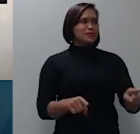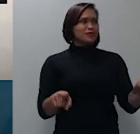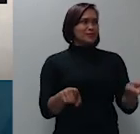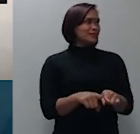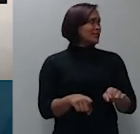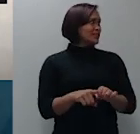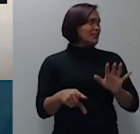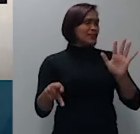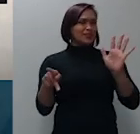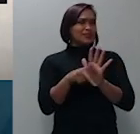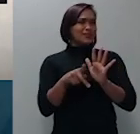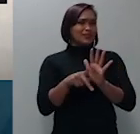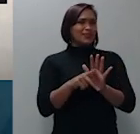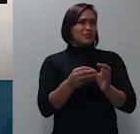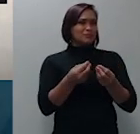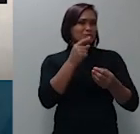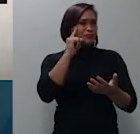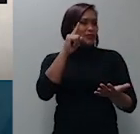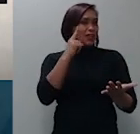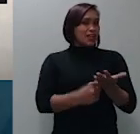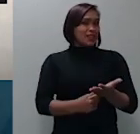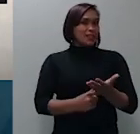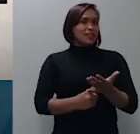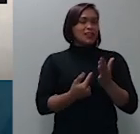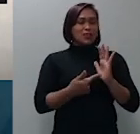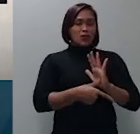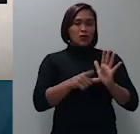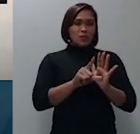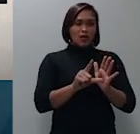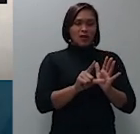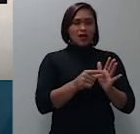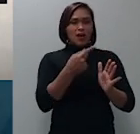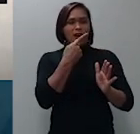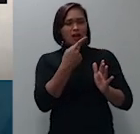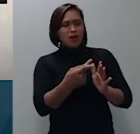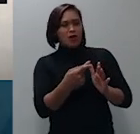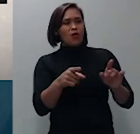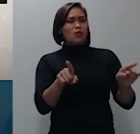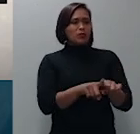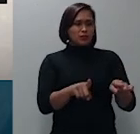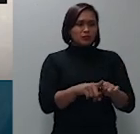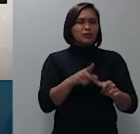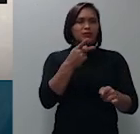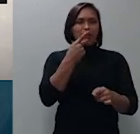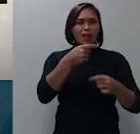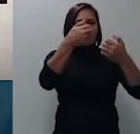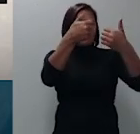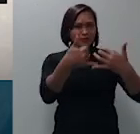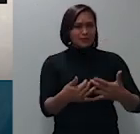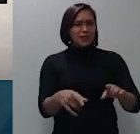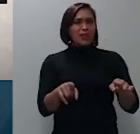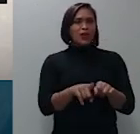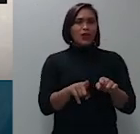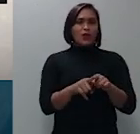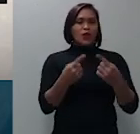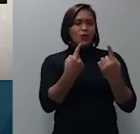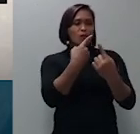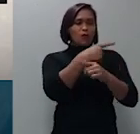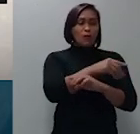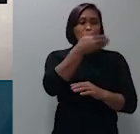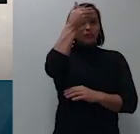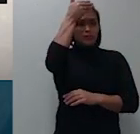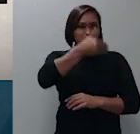decide uma preliminar ou uma questão que envolva a condição da ação ou inversão do ânus da prova que cabe